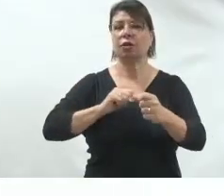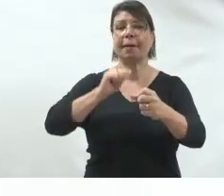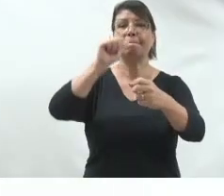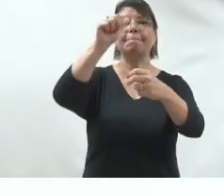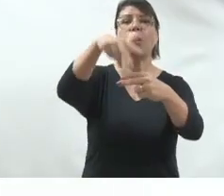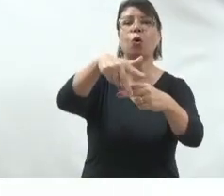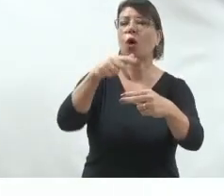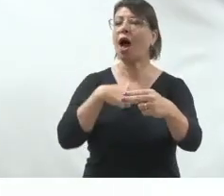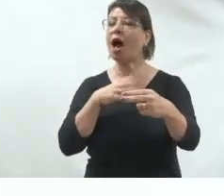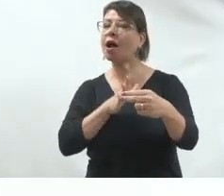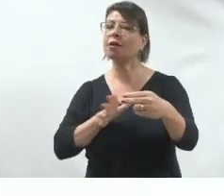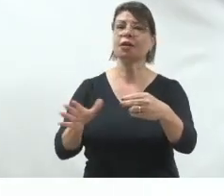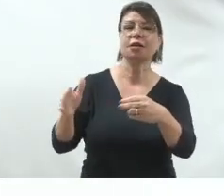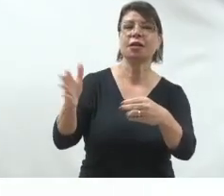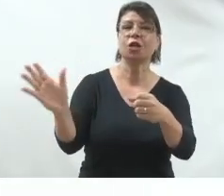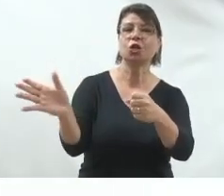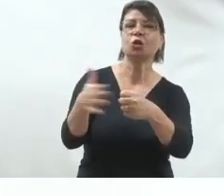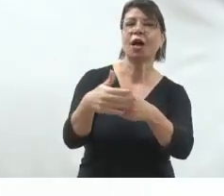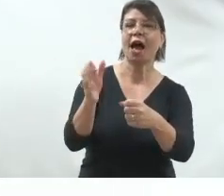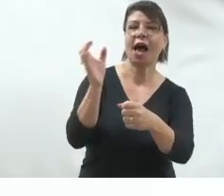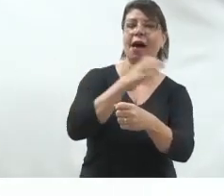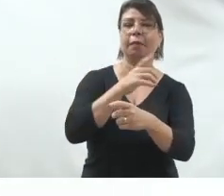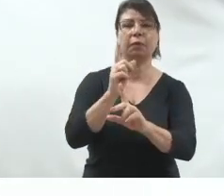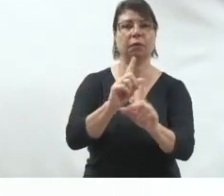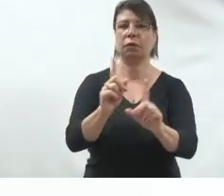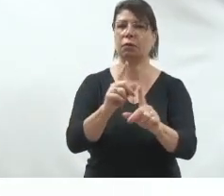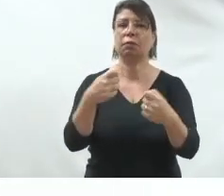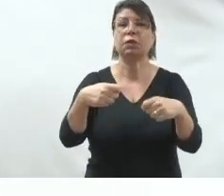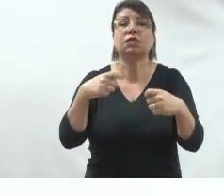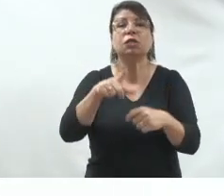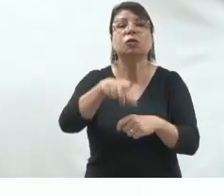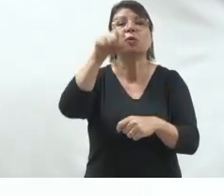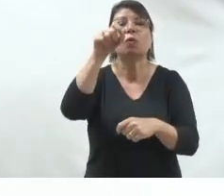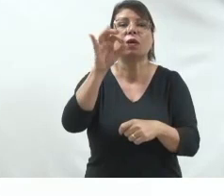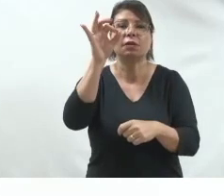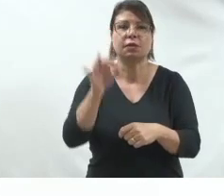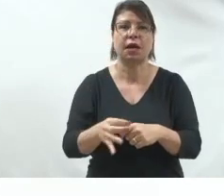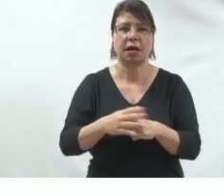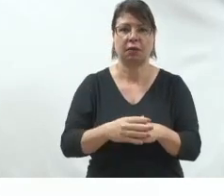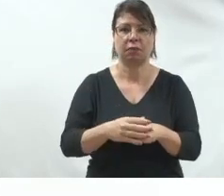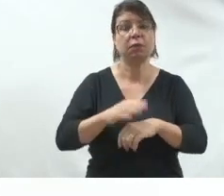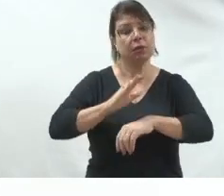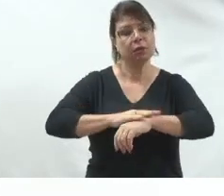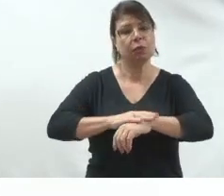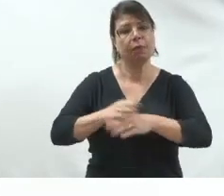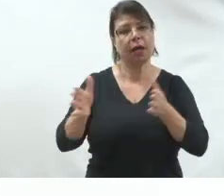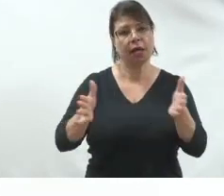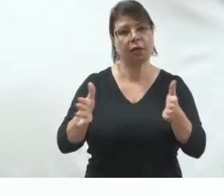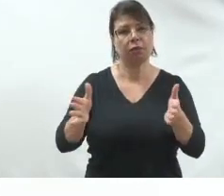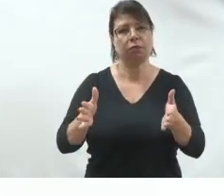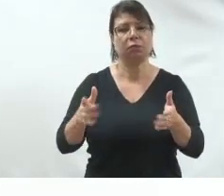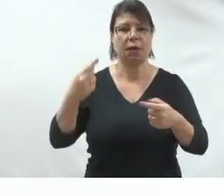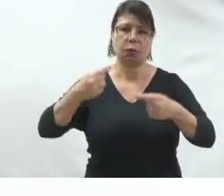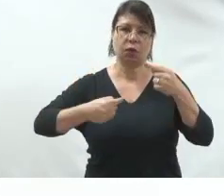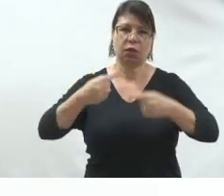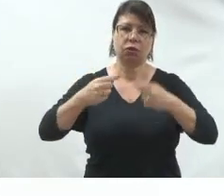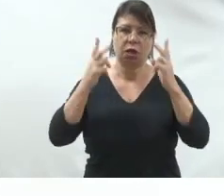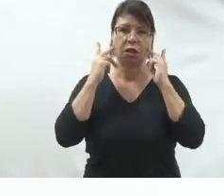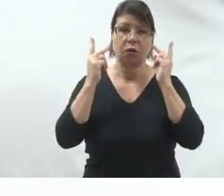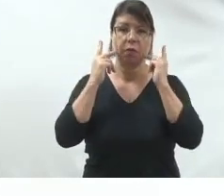precisa saber fazer as suas escolhas. Quando a gente chega nesse momento da política, é muito normal